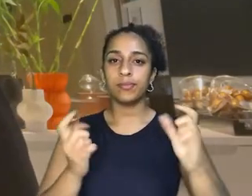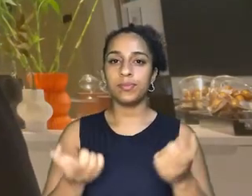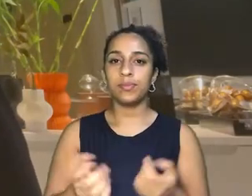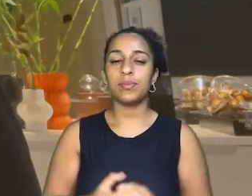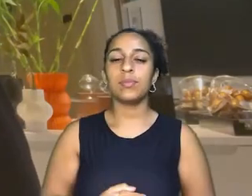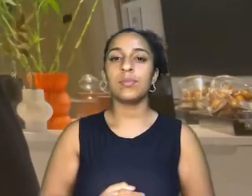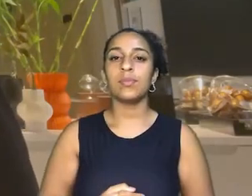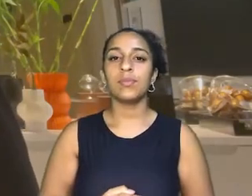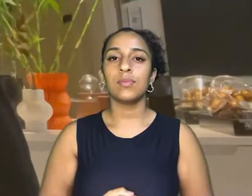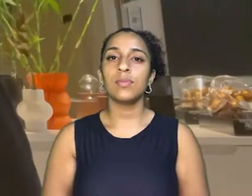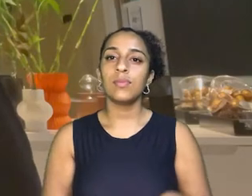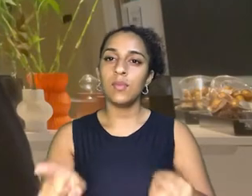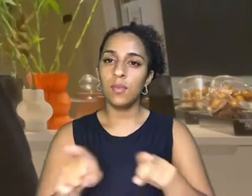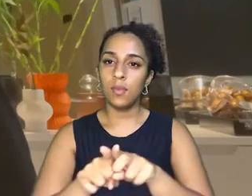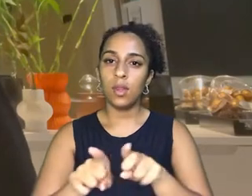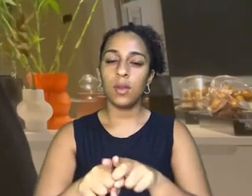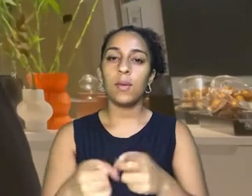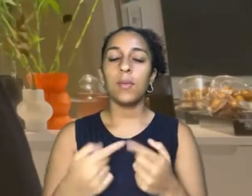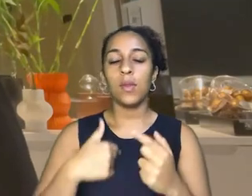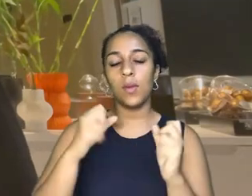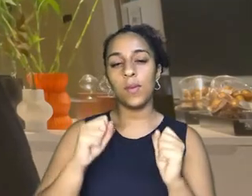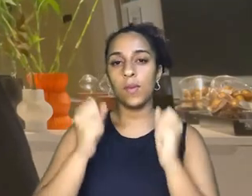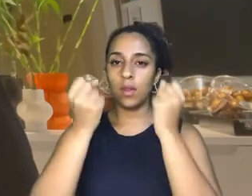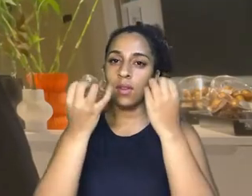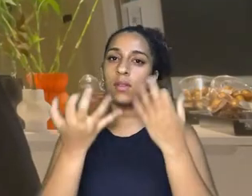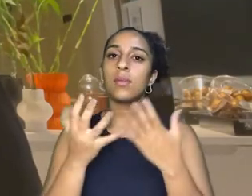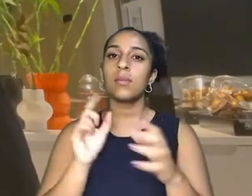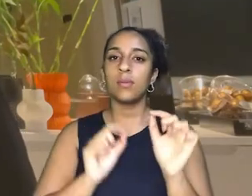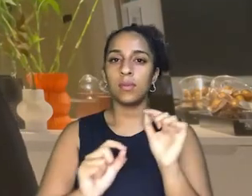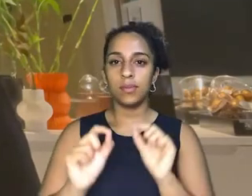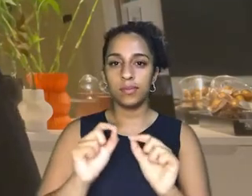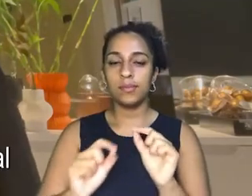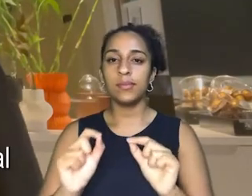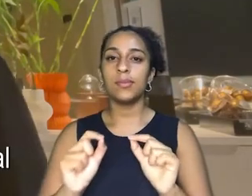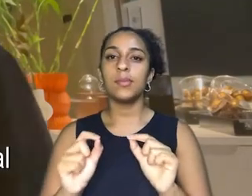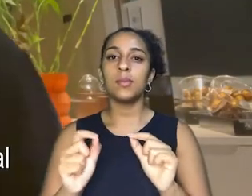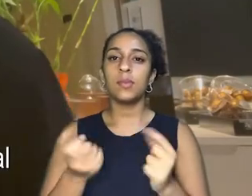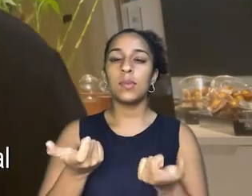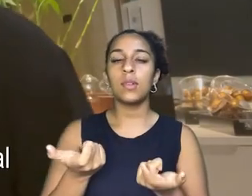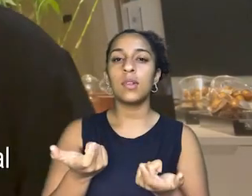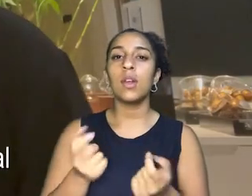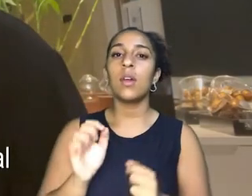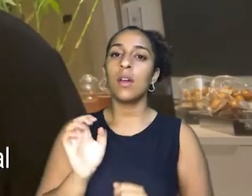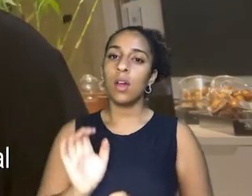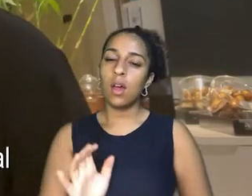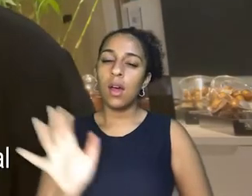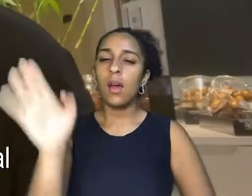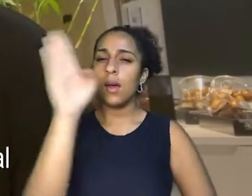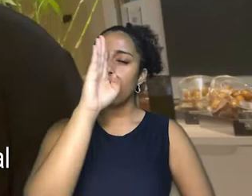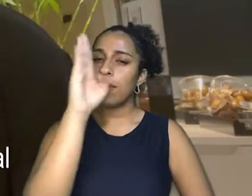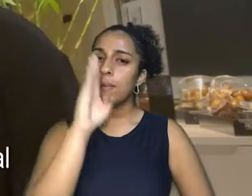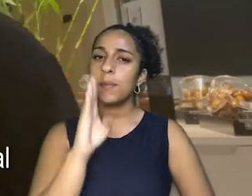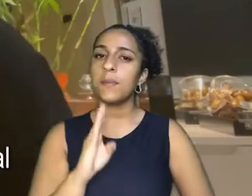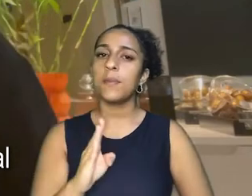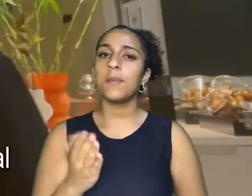Além disso, a gente pode dizer o seguinte, para muita gente que, ah não, o Brasil